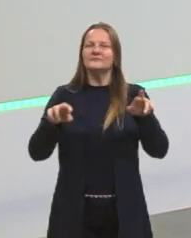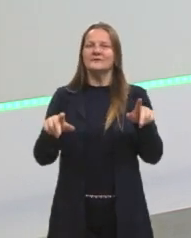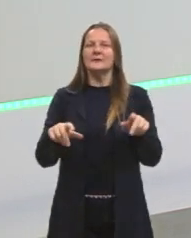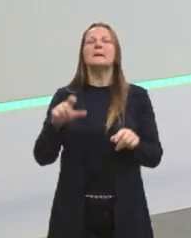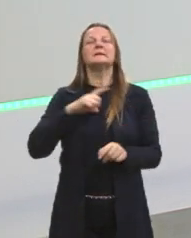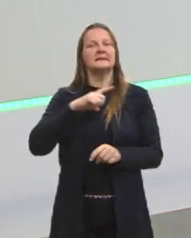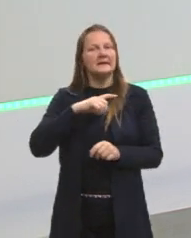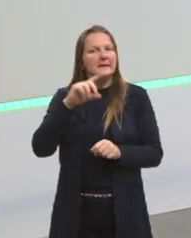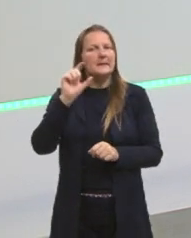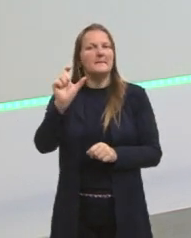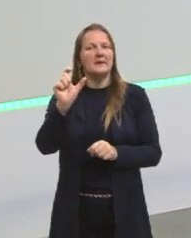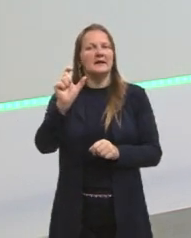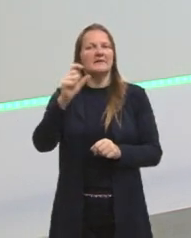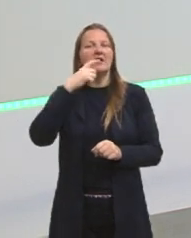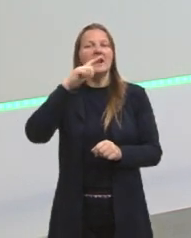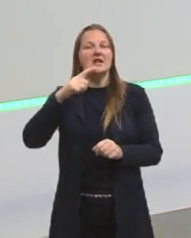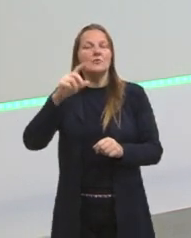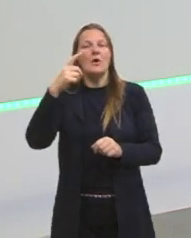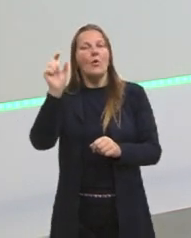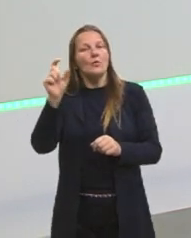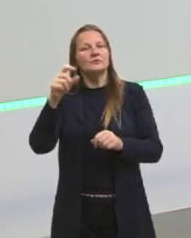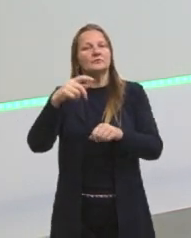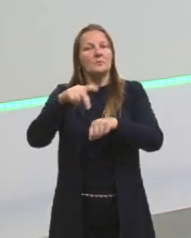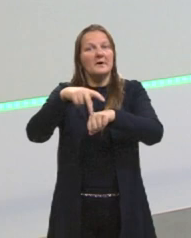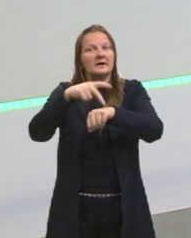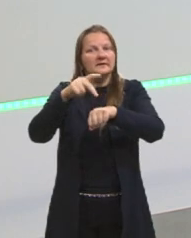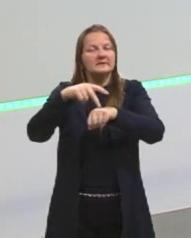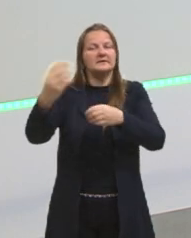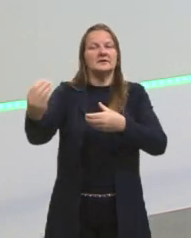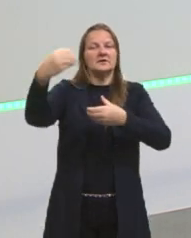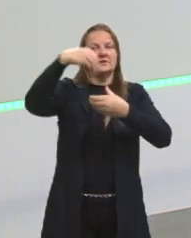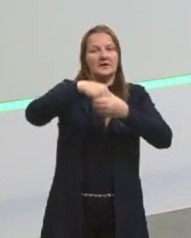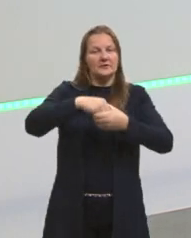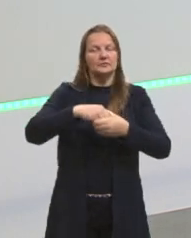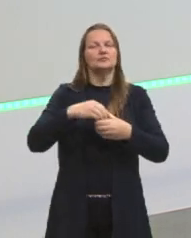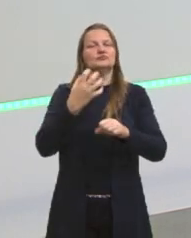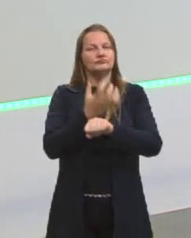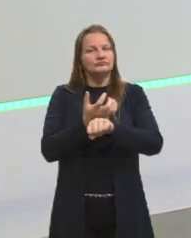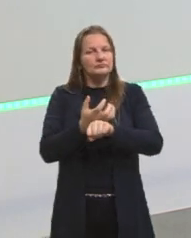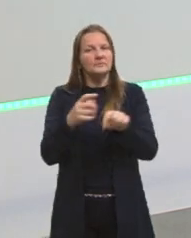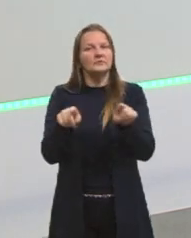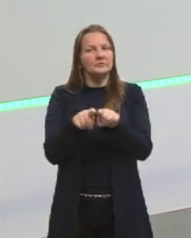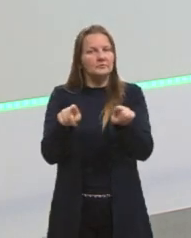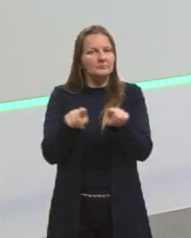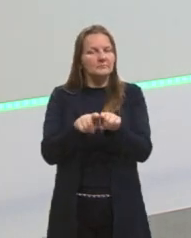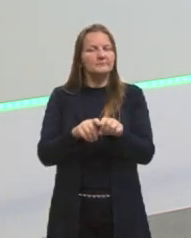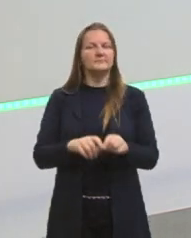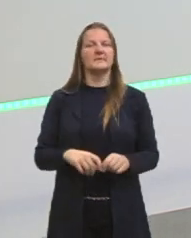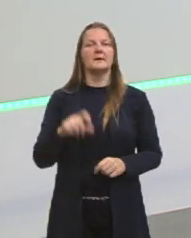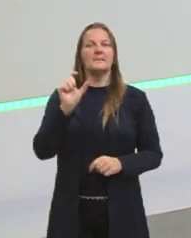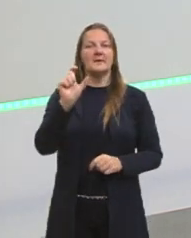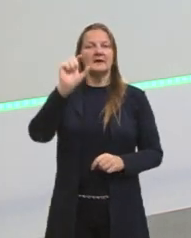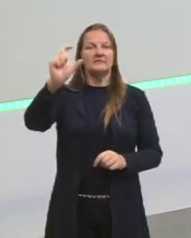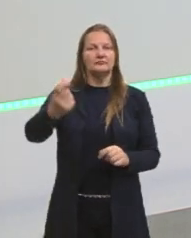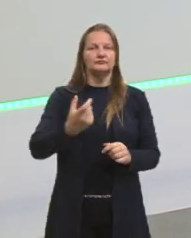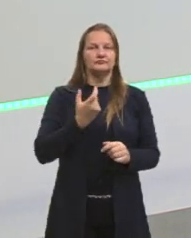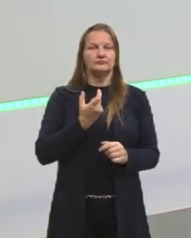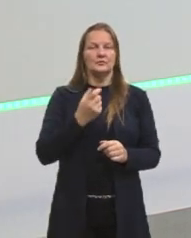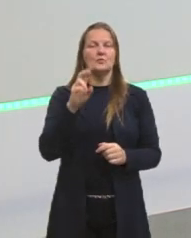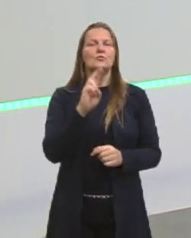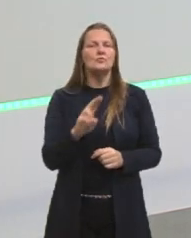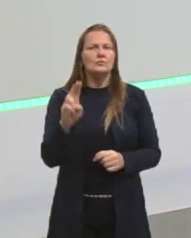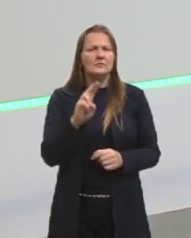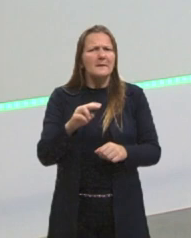palavras de língua estrangeira dentro dessas disciplinas. Então, essas palavras são muito mais